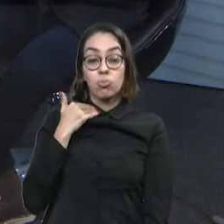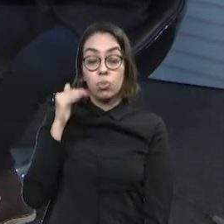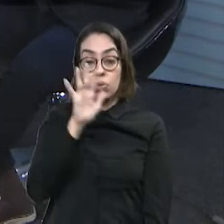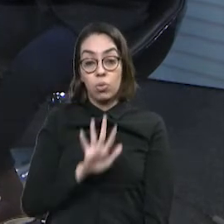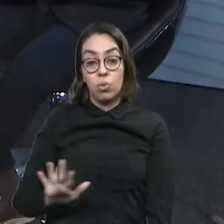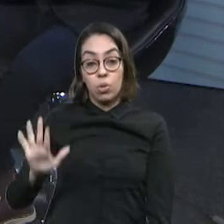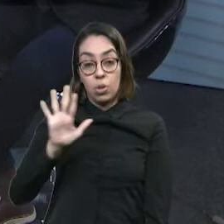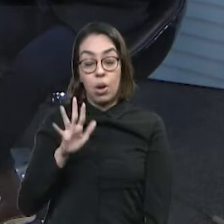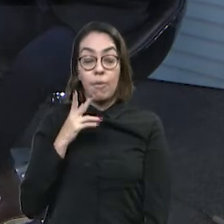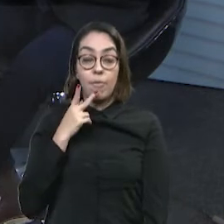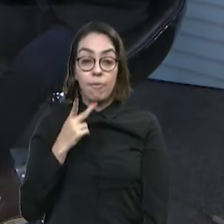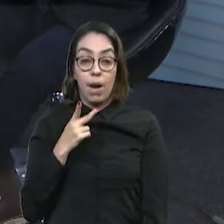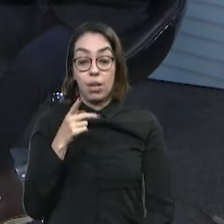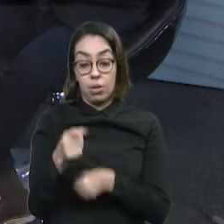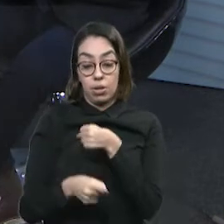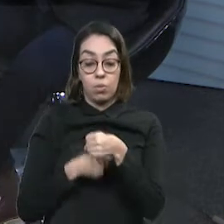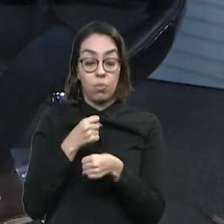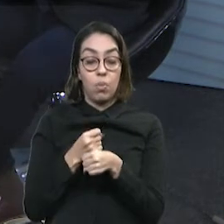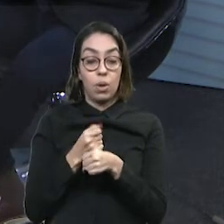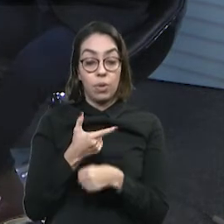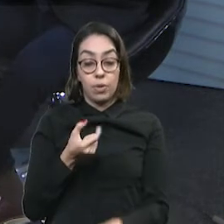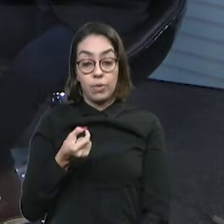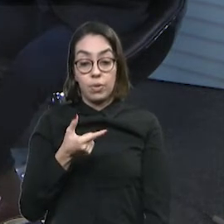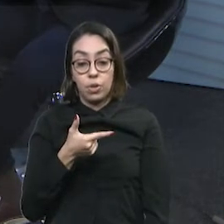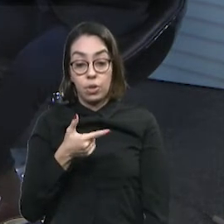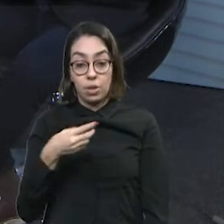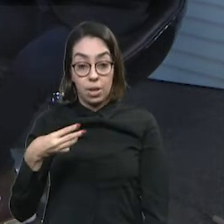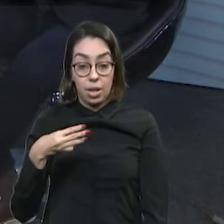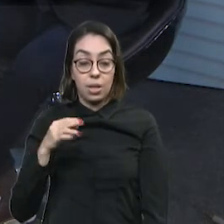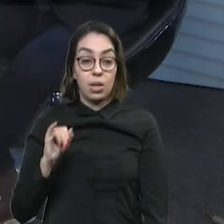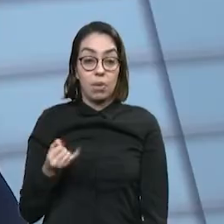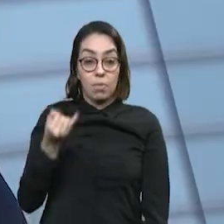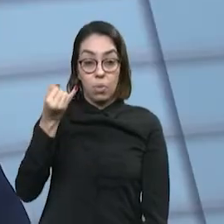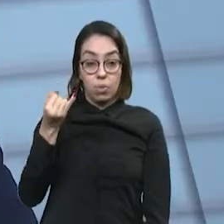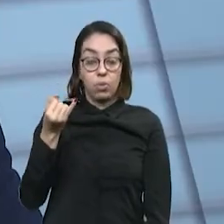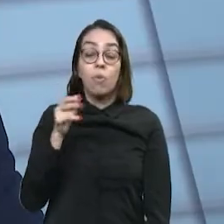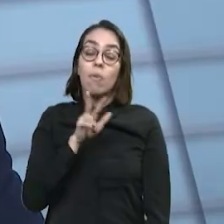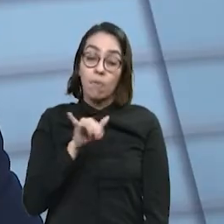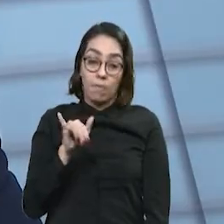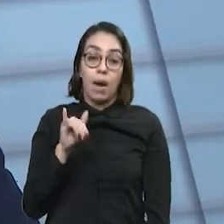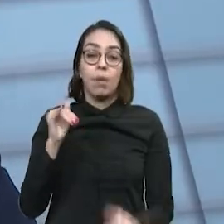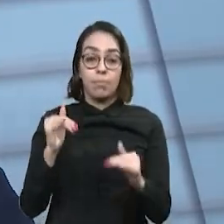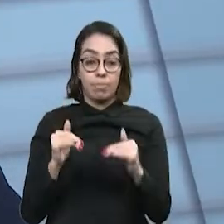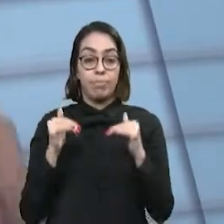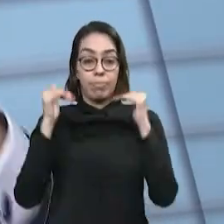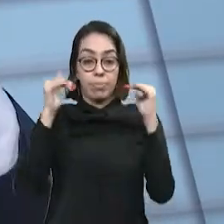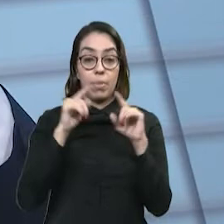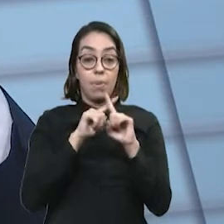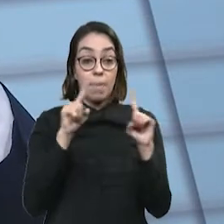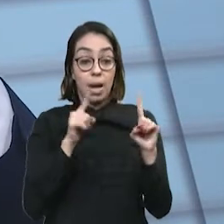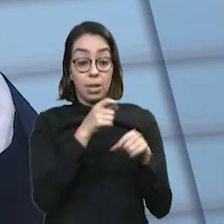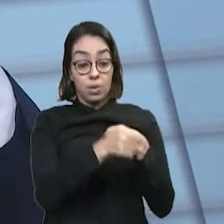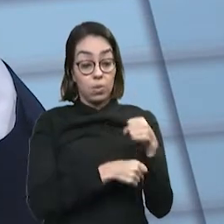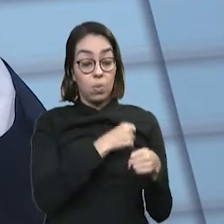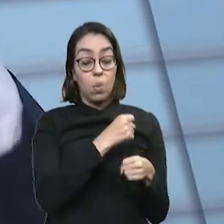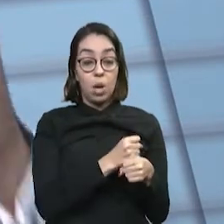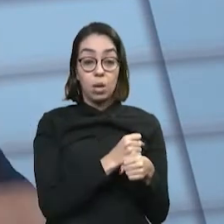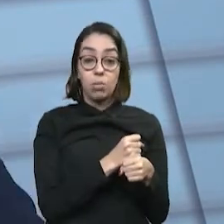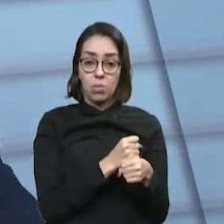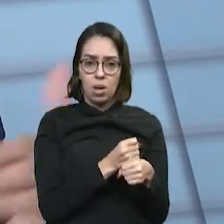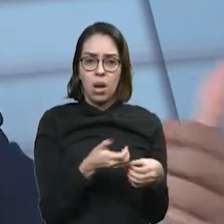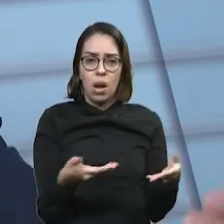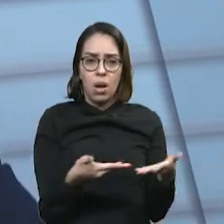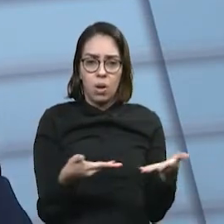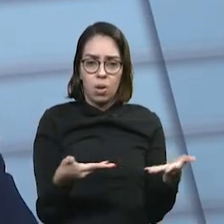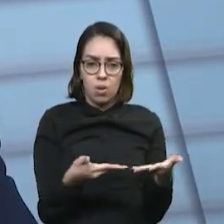juros estimada para 2023 é a Selic de 8,40. Mas, para esse ano, ainda é de 12,70. Certo? Então,